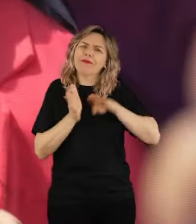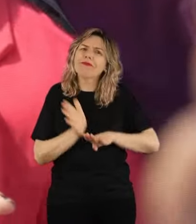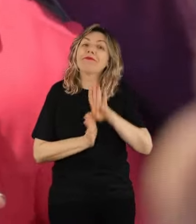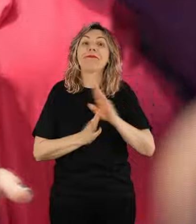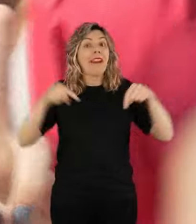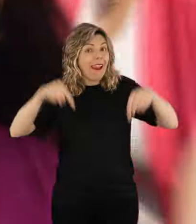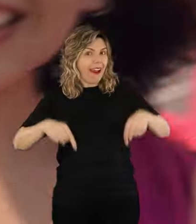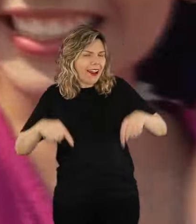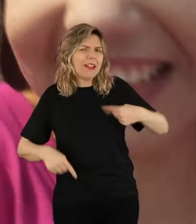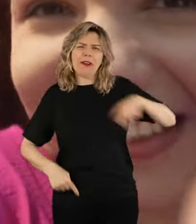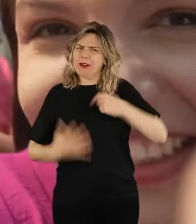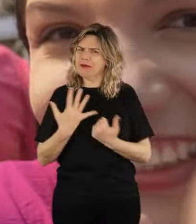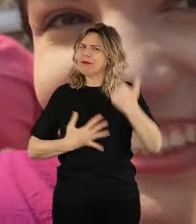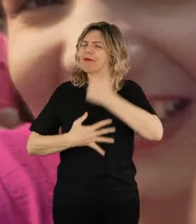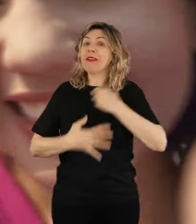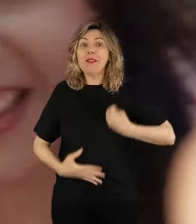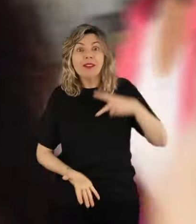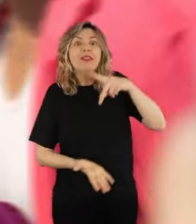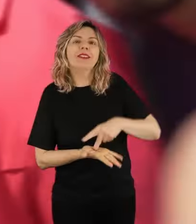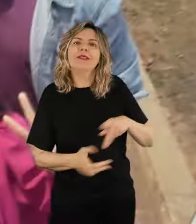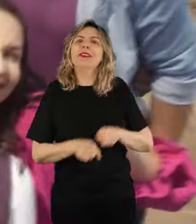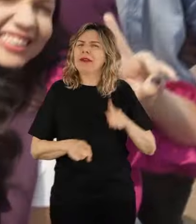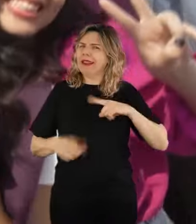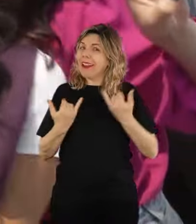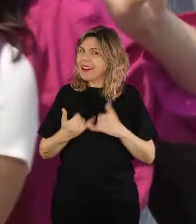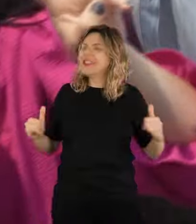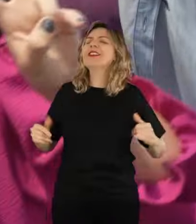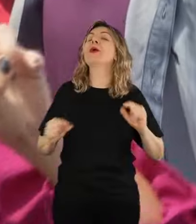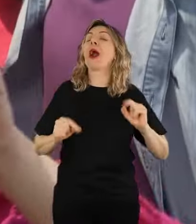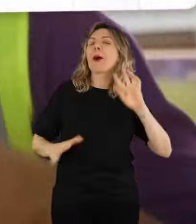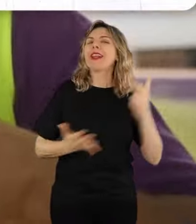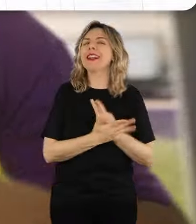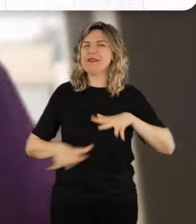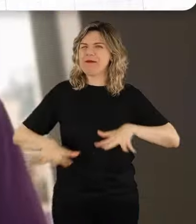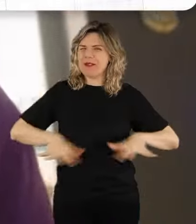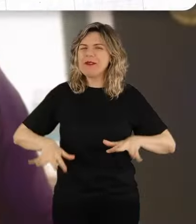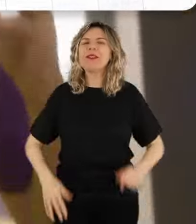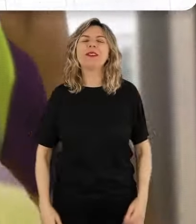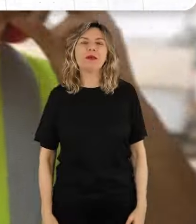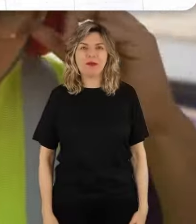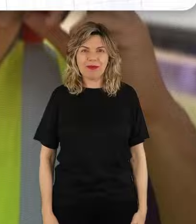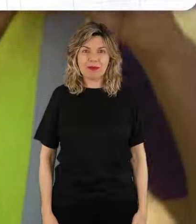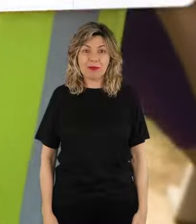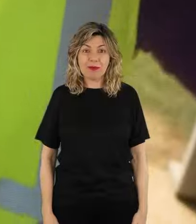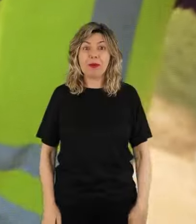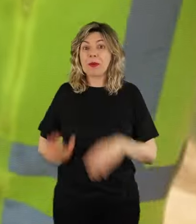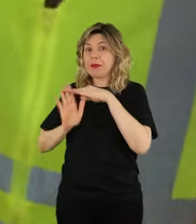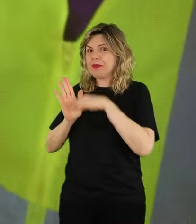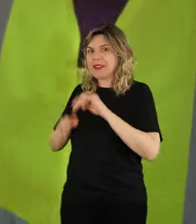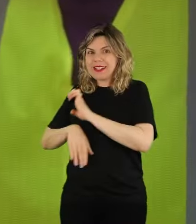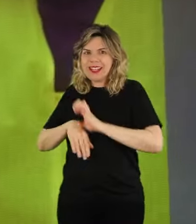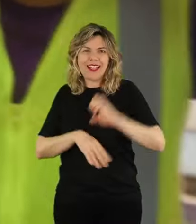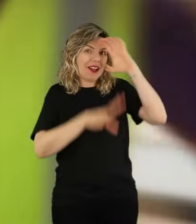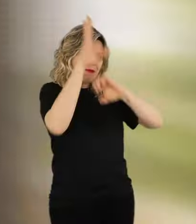Por aqui, somos protagonistas da vida real e temos a energia que faz o movimento acontecer. Nos programas de